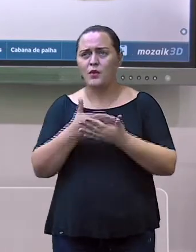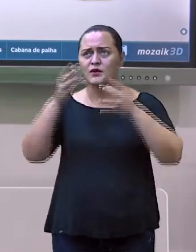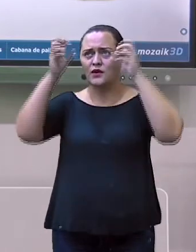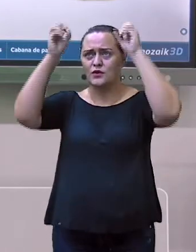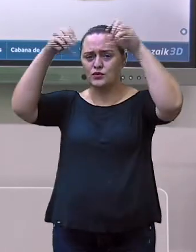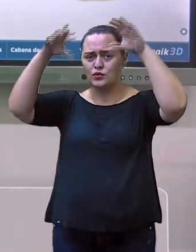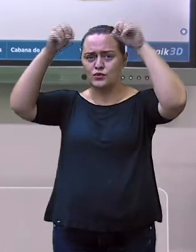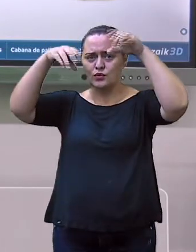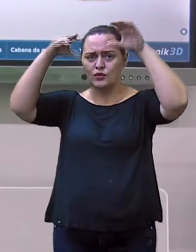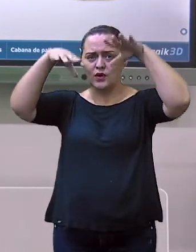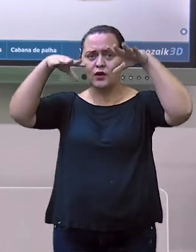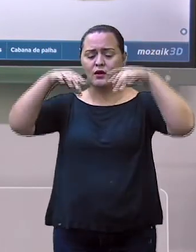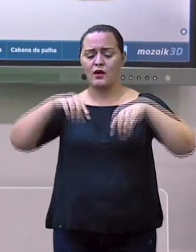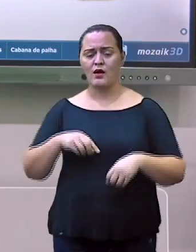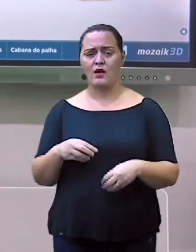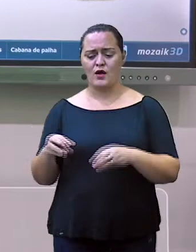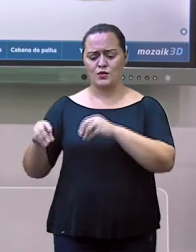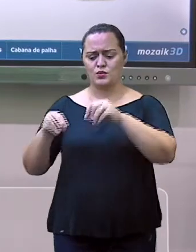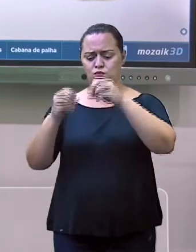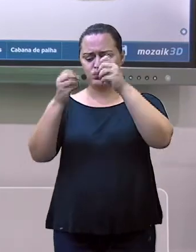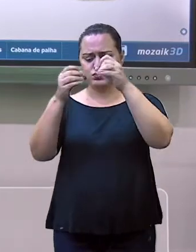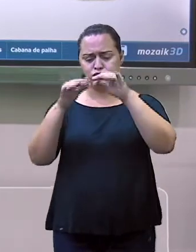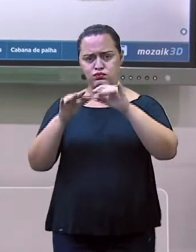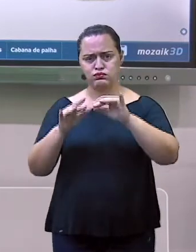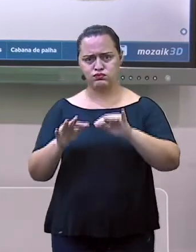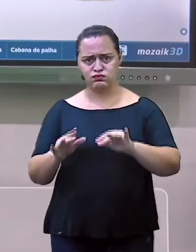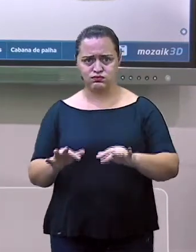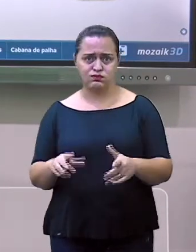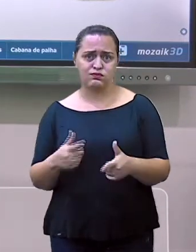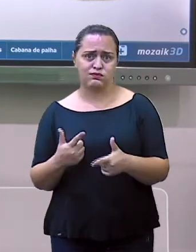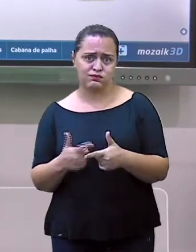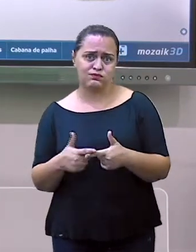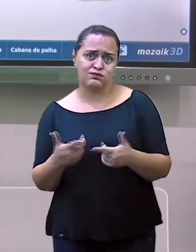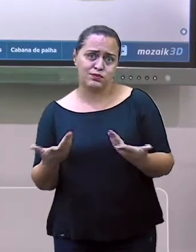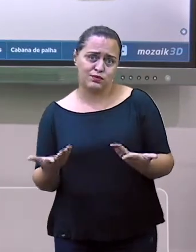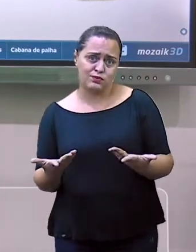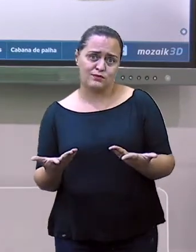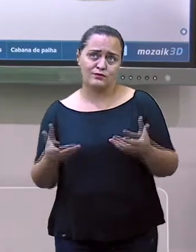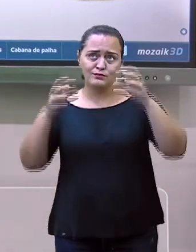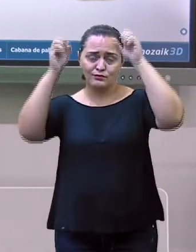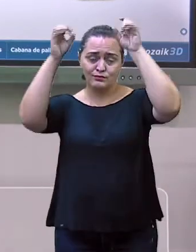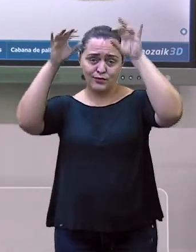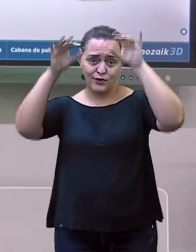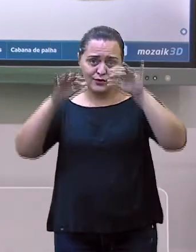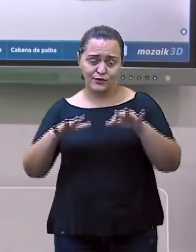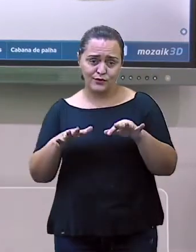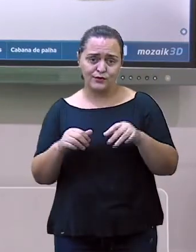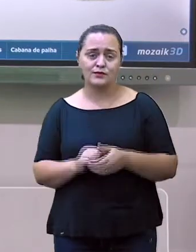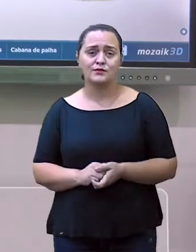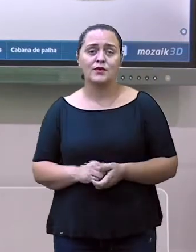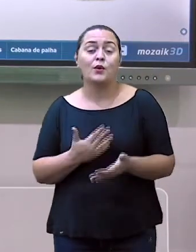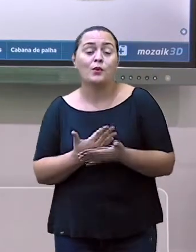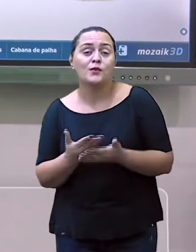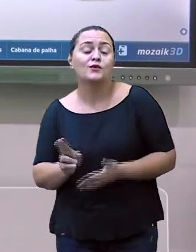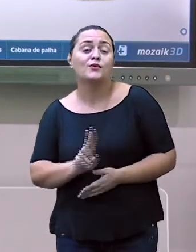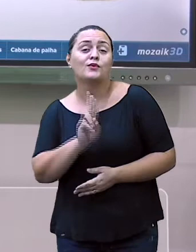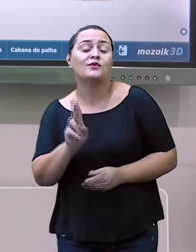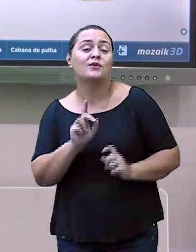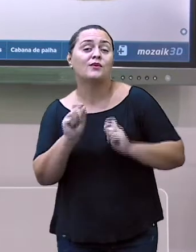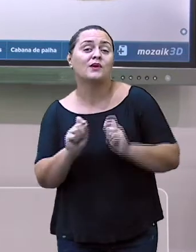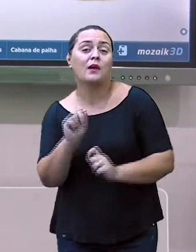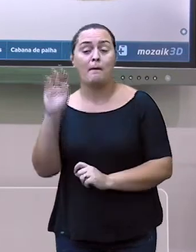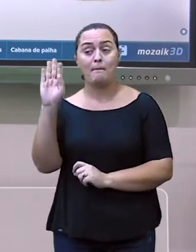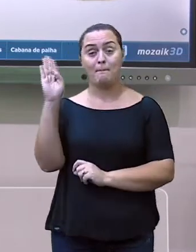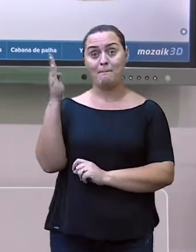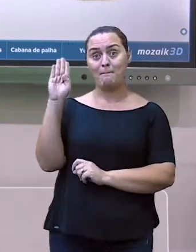galhos e madeira, surgindo assim as casas de pau a pique, encontradas ainda em muitos lugares